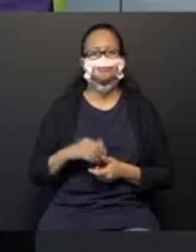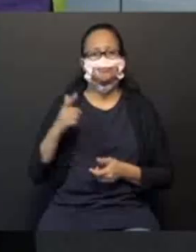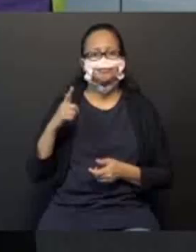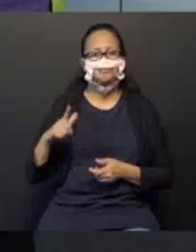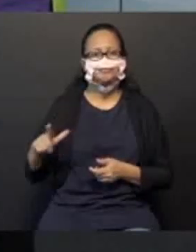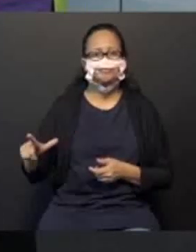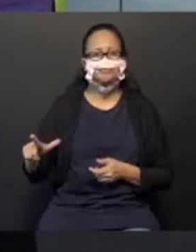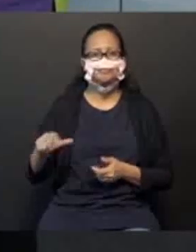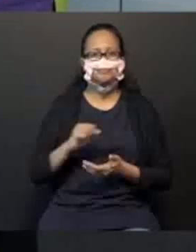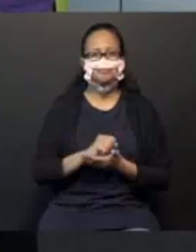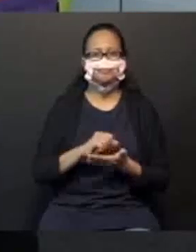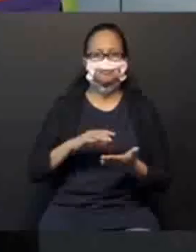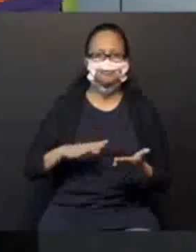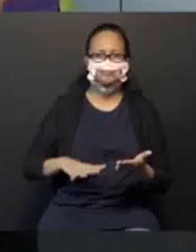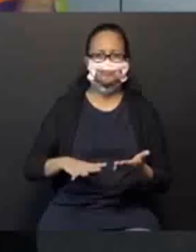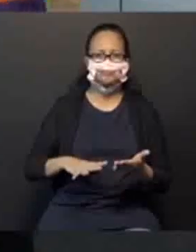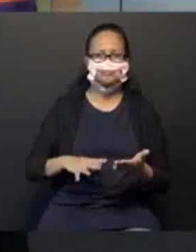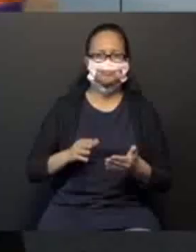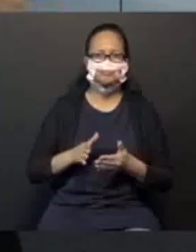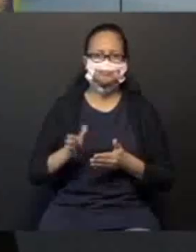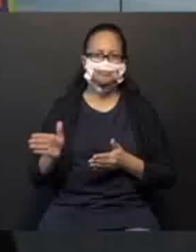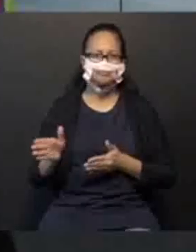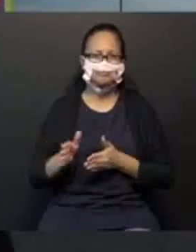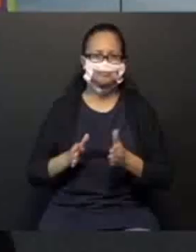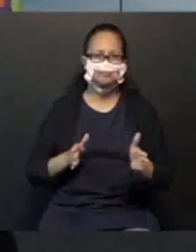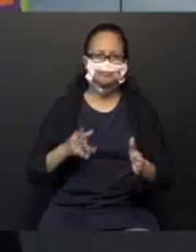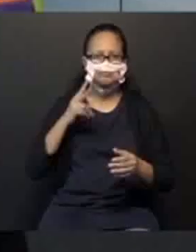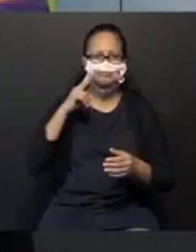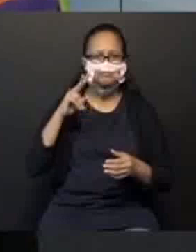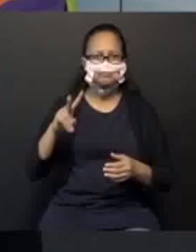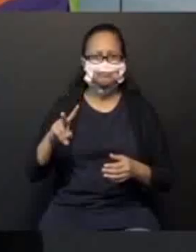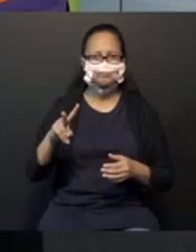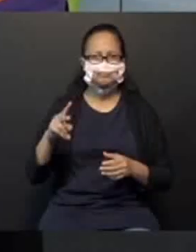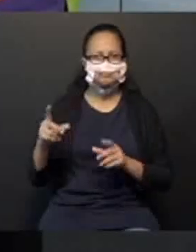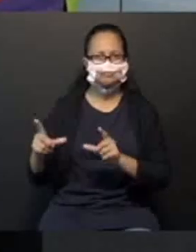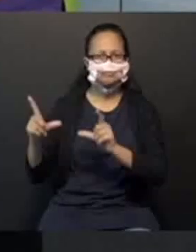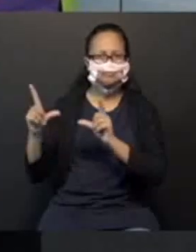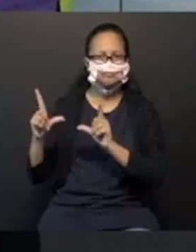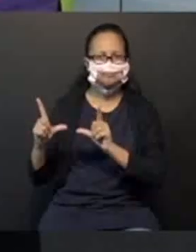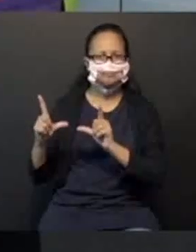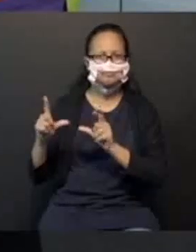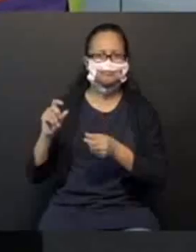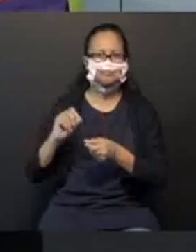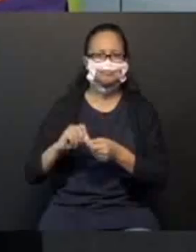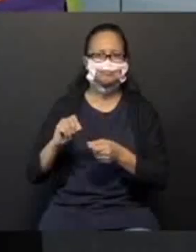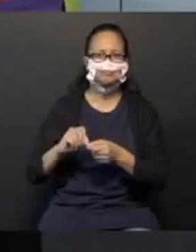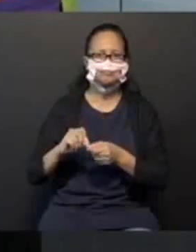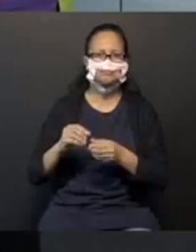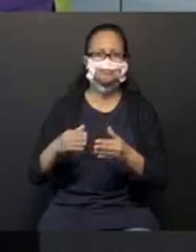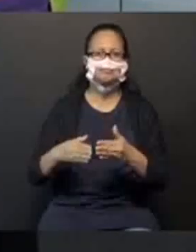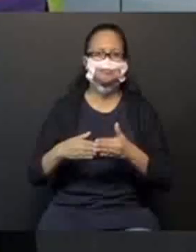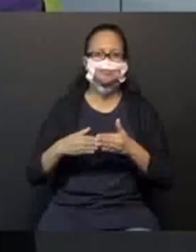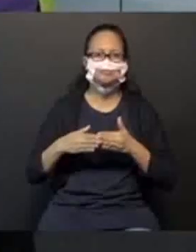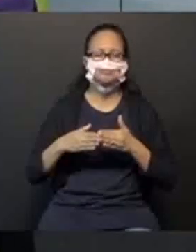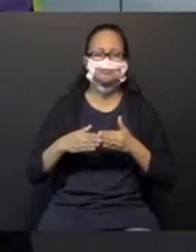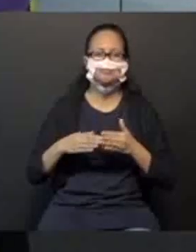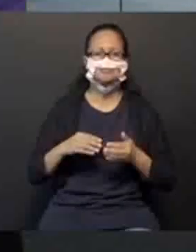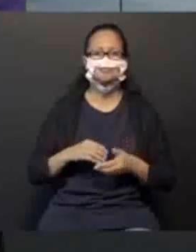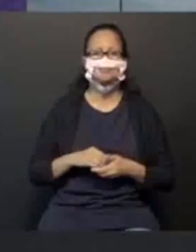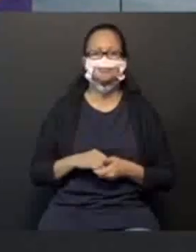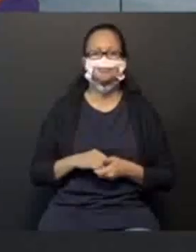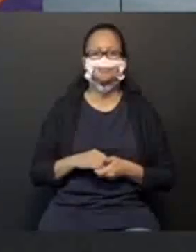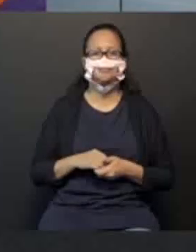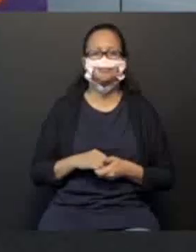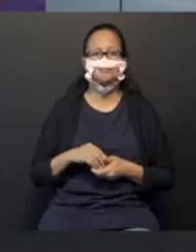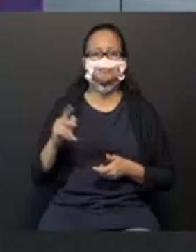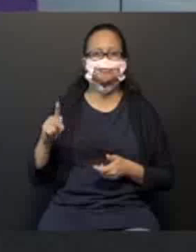Continuando com a atividade de direita e esquerda, Observe as ilustrações e faça o que se pede. Tia